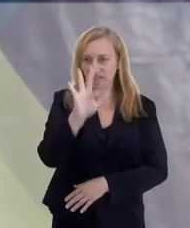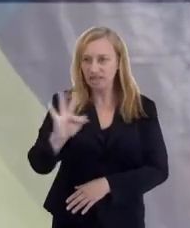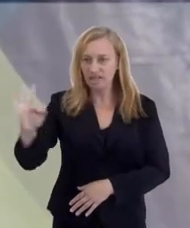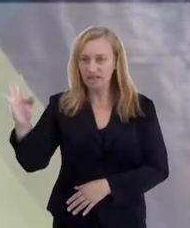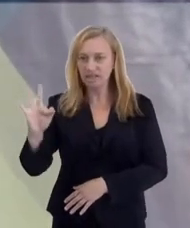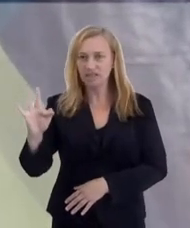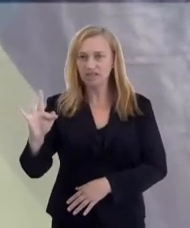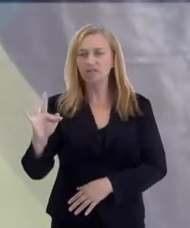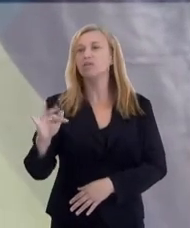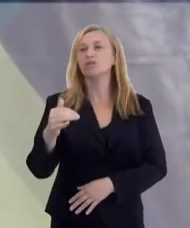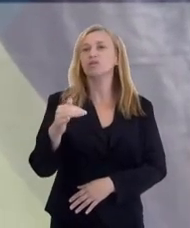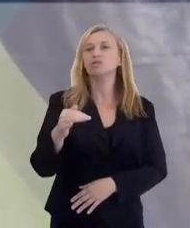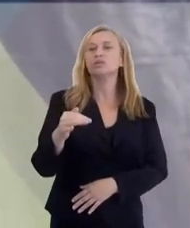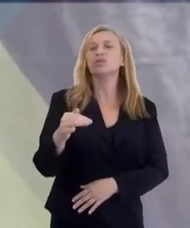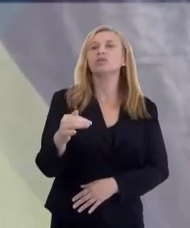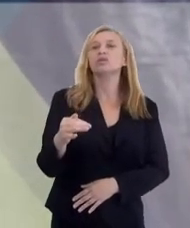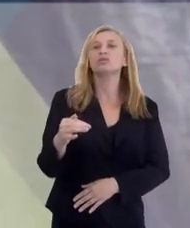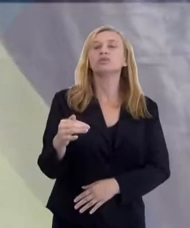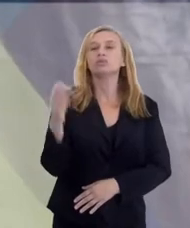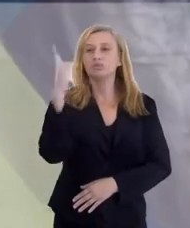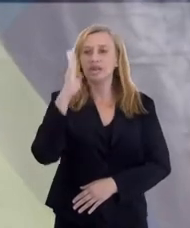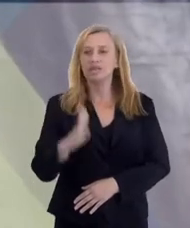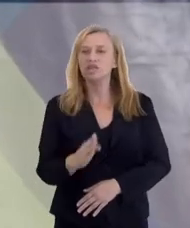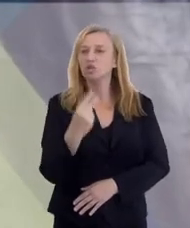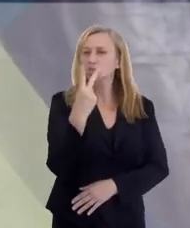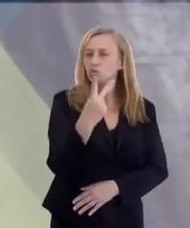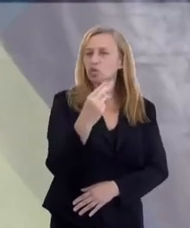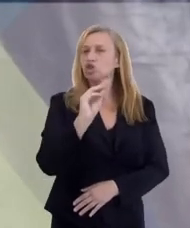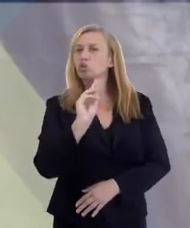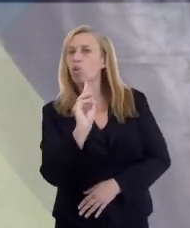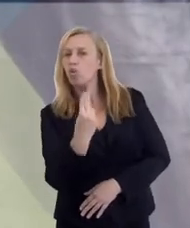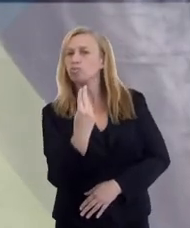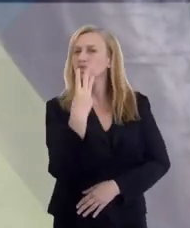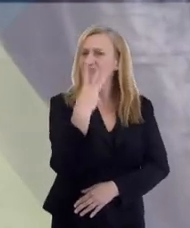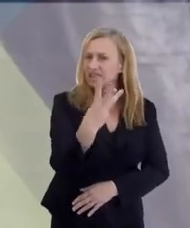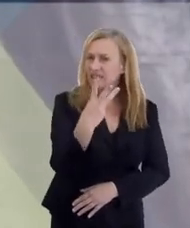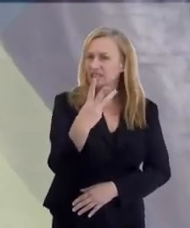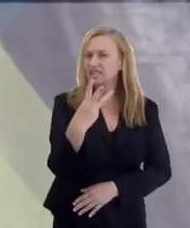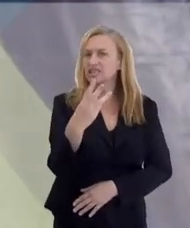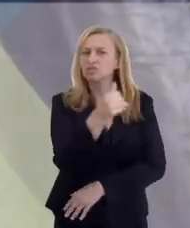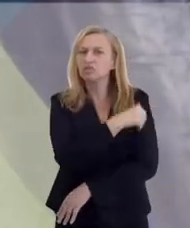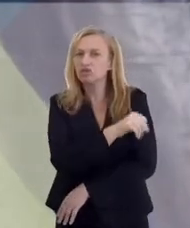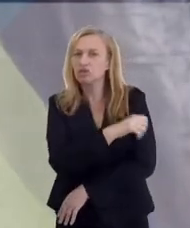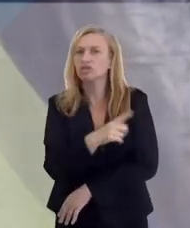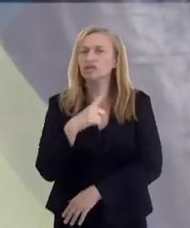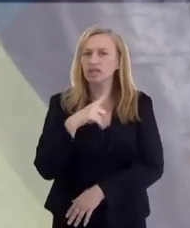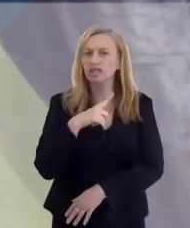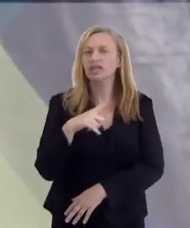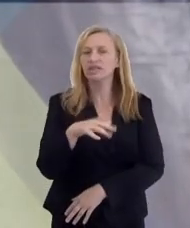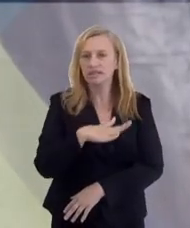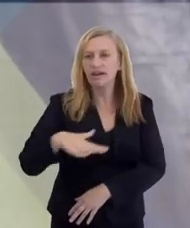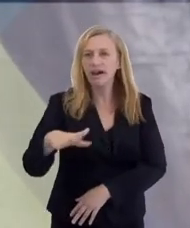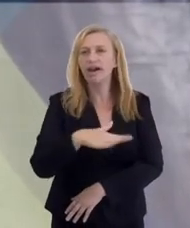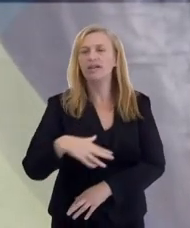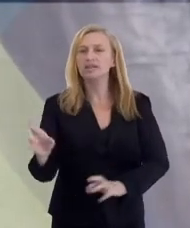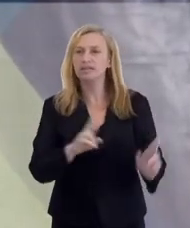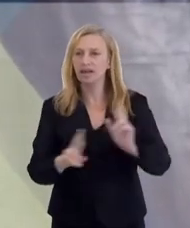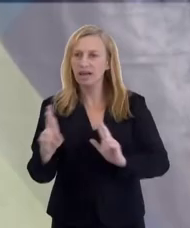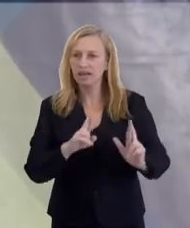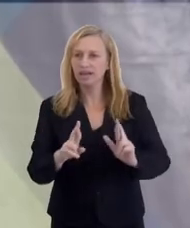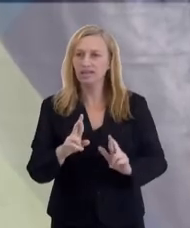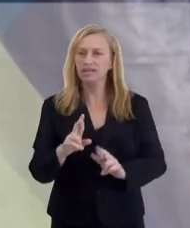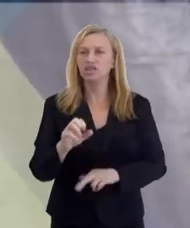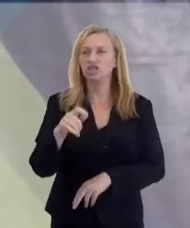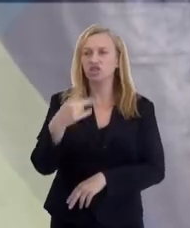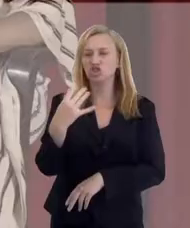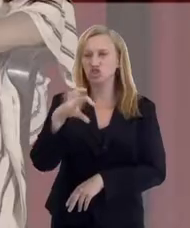só tem duas ou três que têm essa área. Então, o Rio de Janeiro está aí, um pouco à frente, dessa relação com